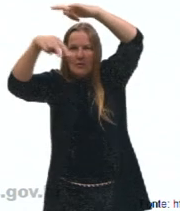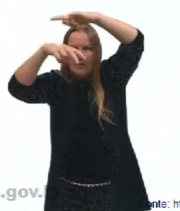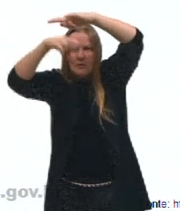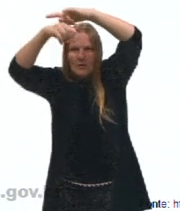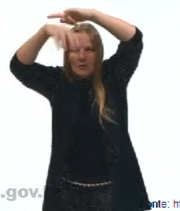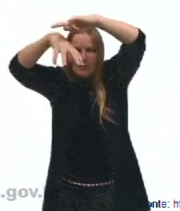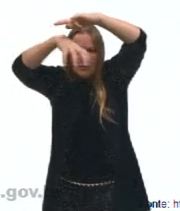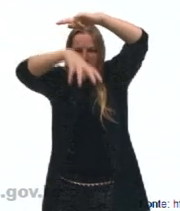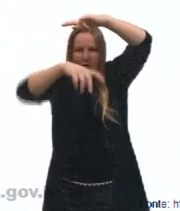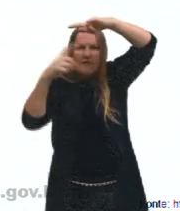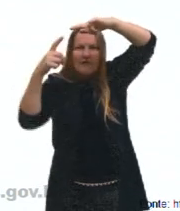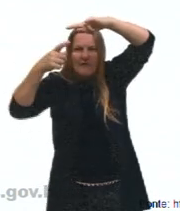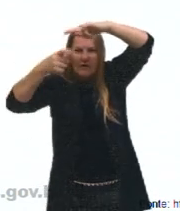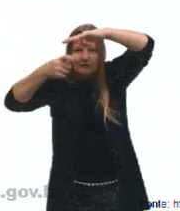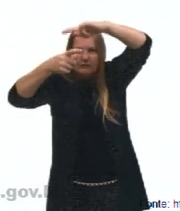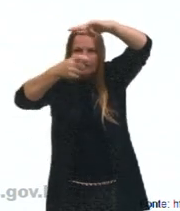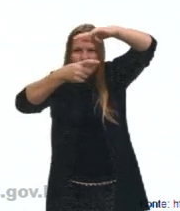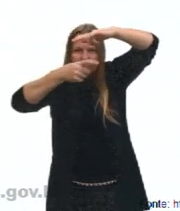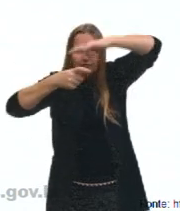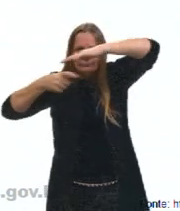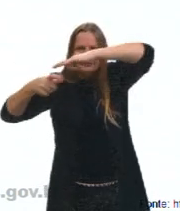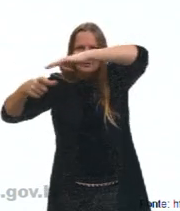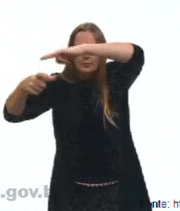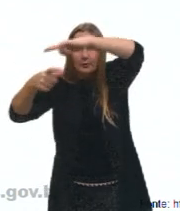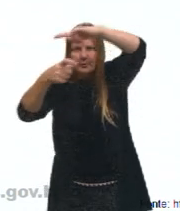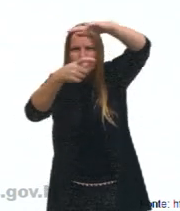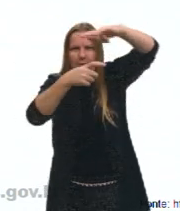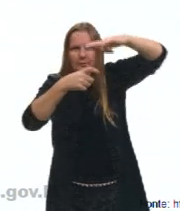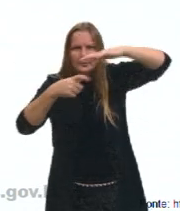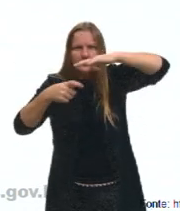ambiente, né,